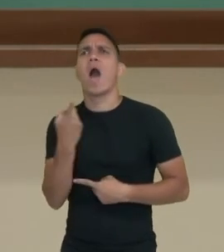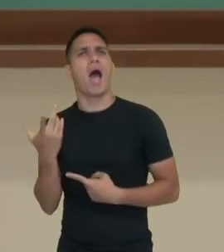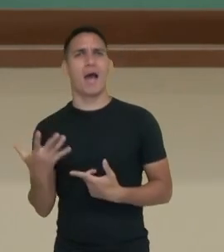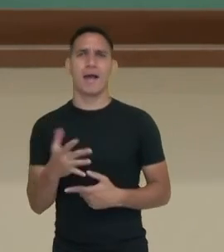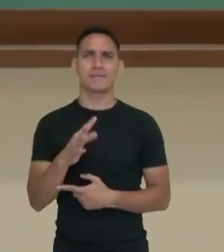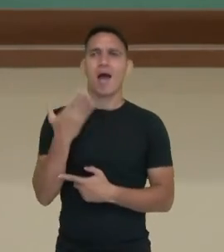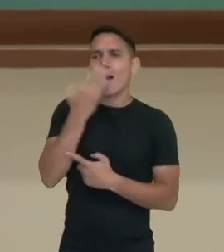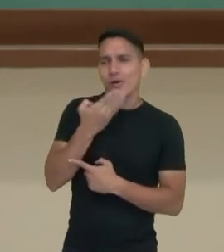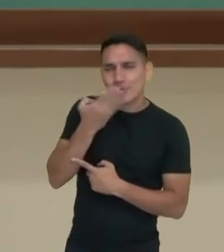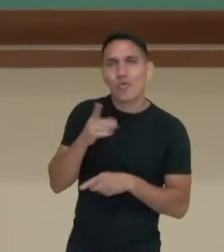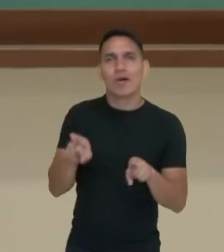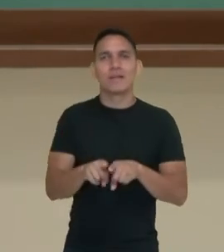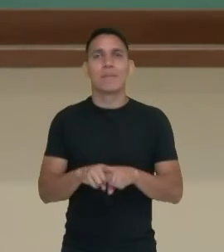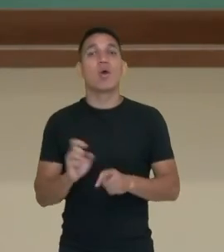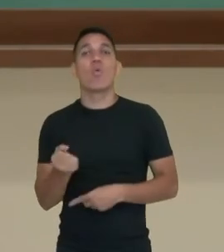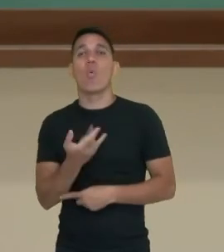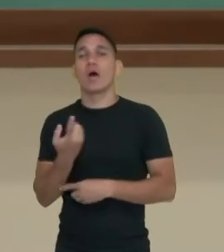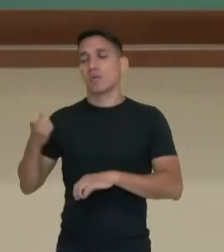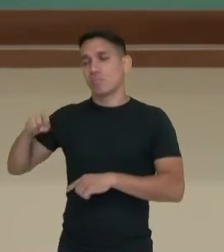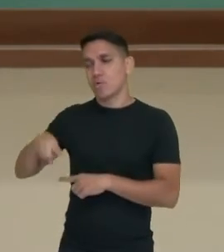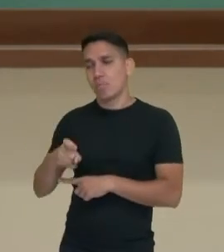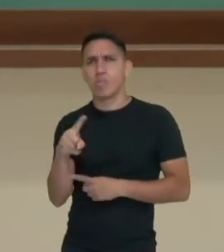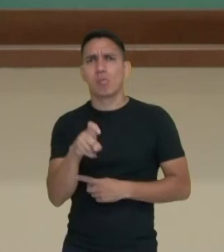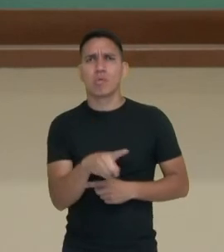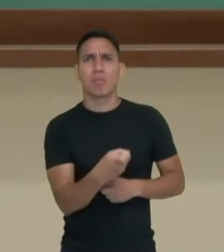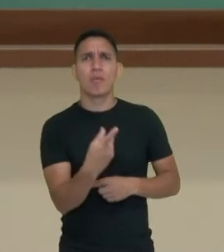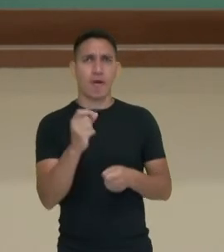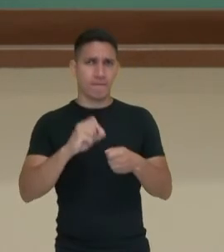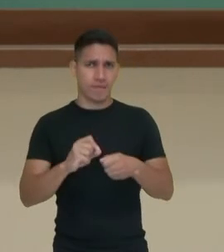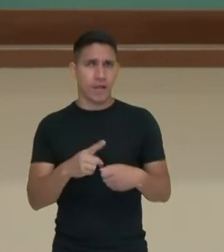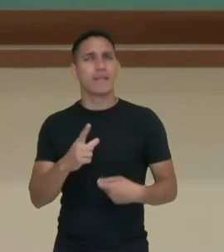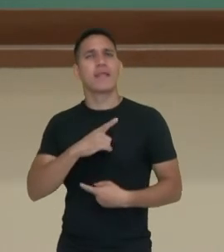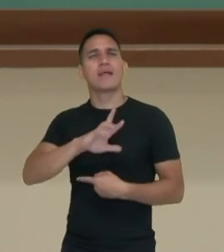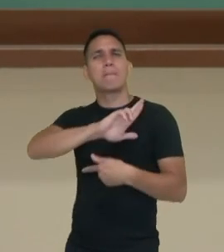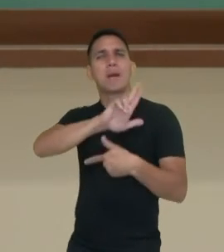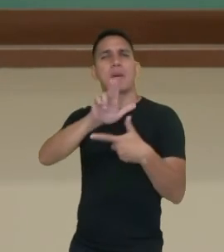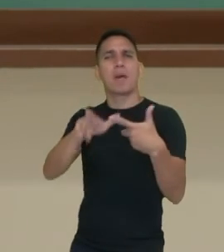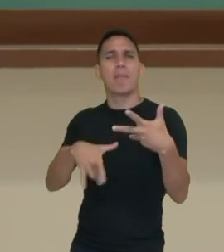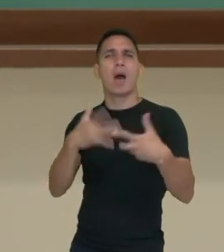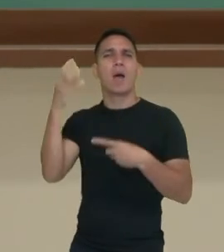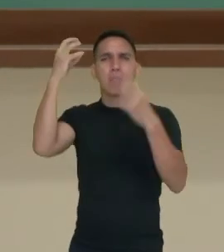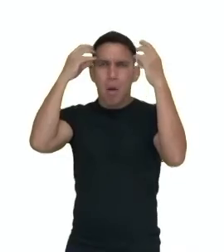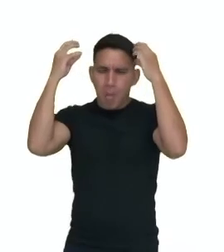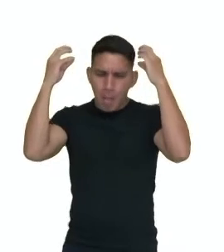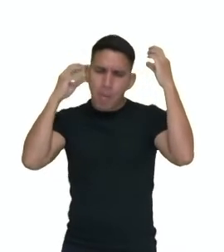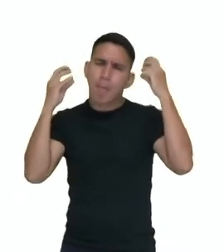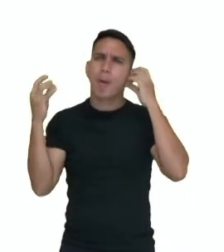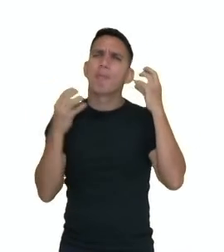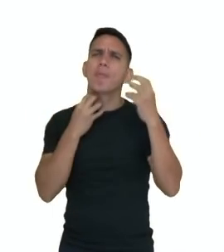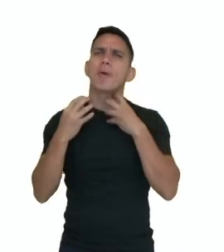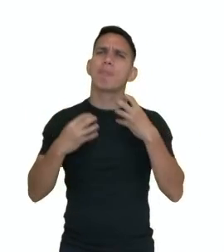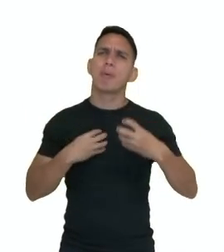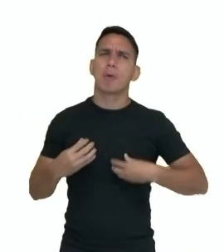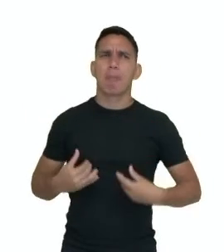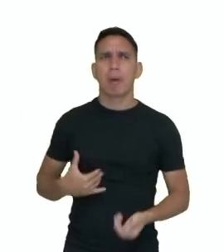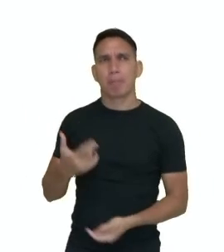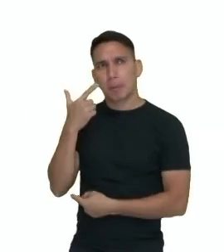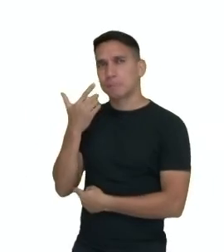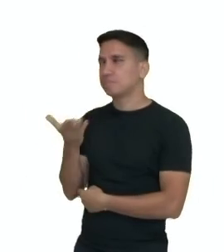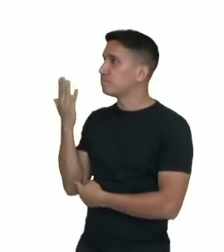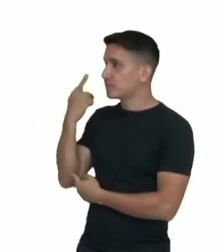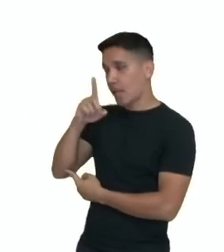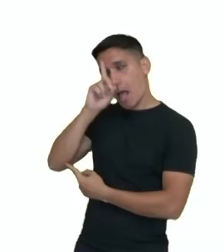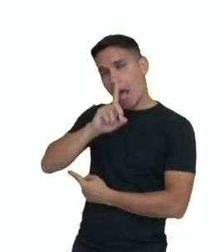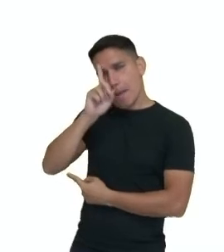gametas que precisam ser produzidos, por exemplo, né? A gente tem várias glândulas responsáveis por essa produção, como você pode ver na imagem, tem a